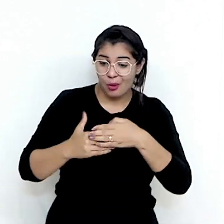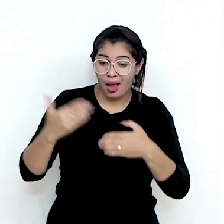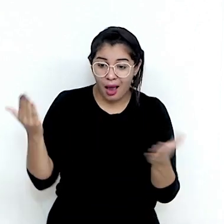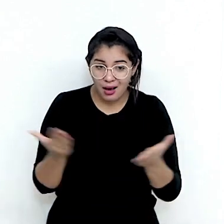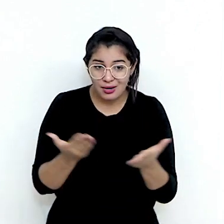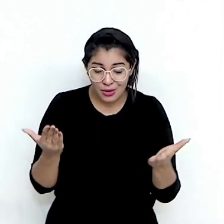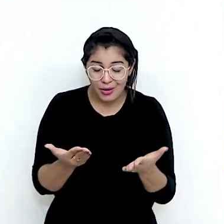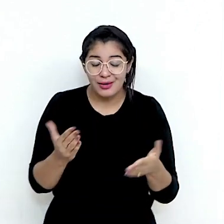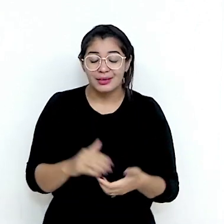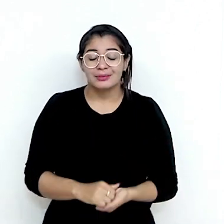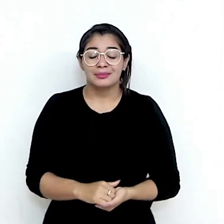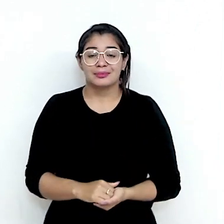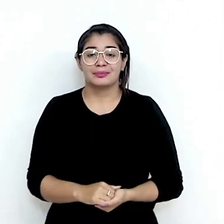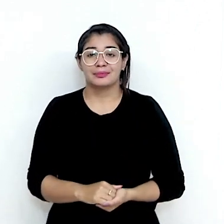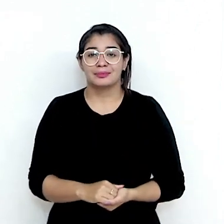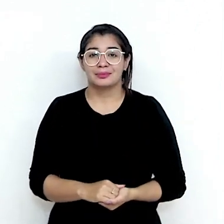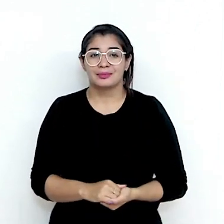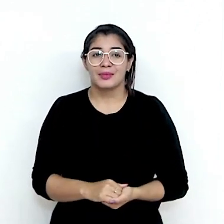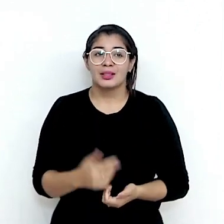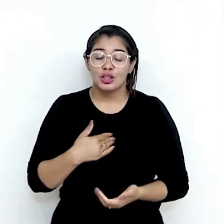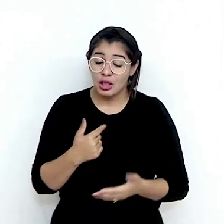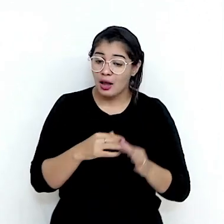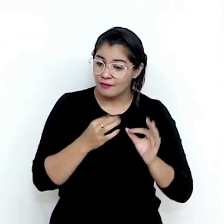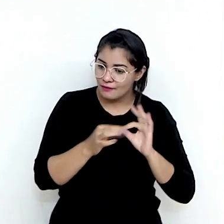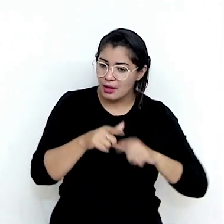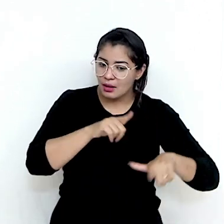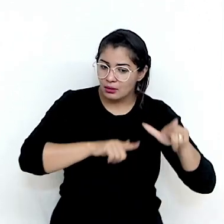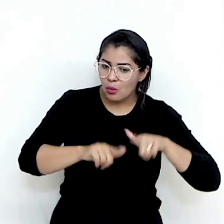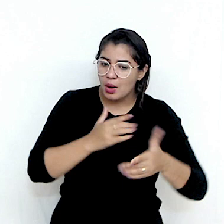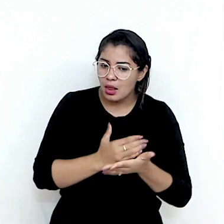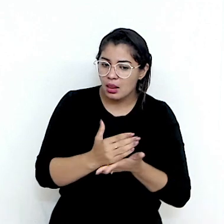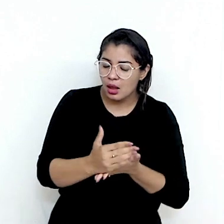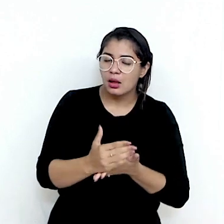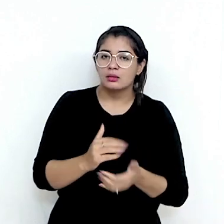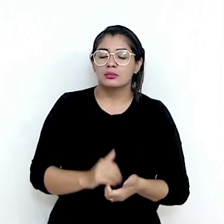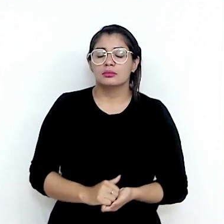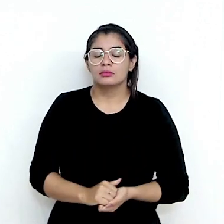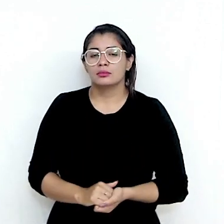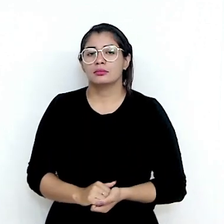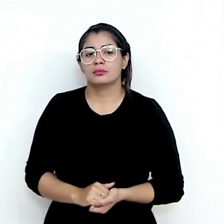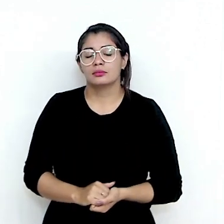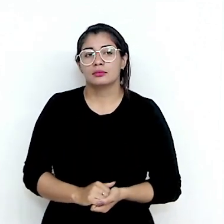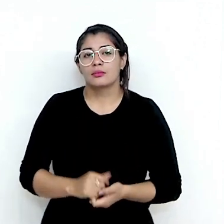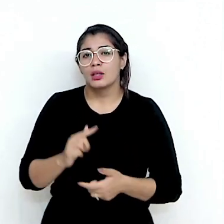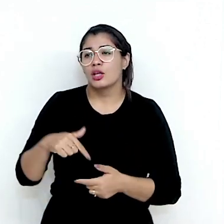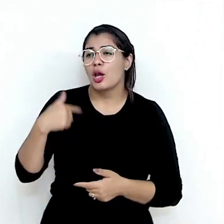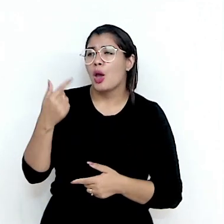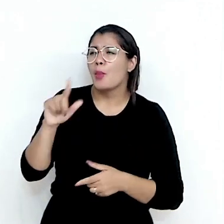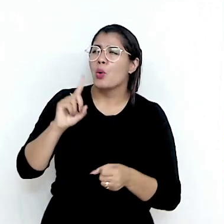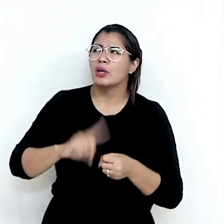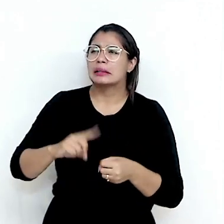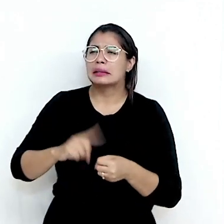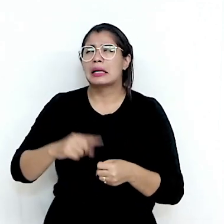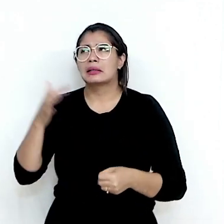exato momento, que deve entrar em funcionamento ainda no ano de 2021. Depois de Fortaleza,